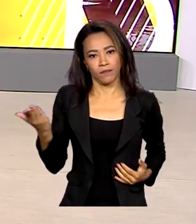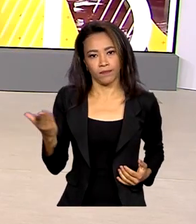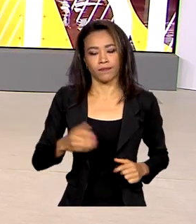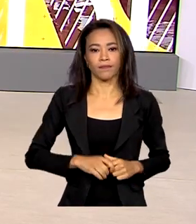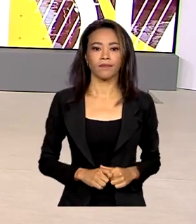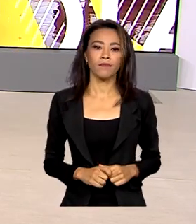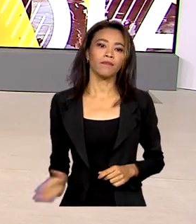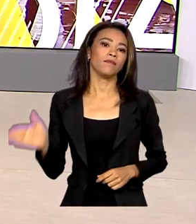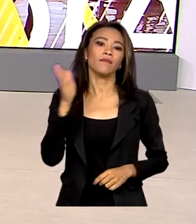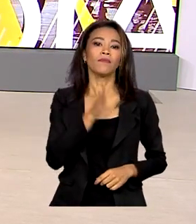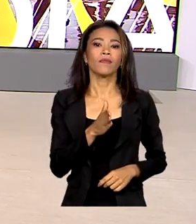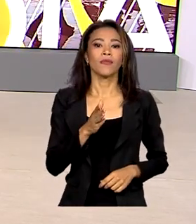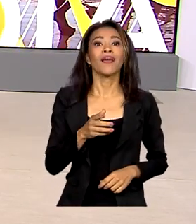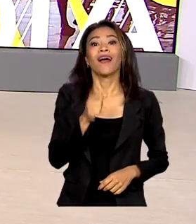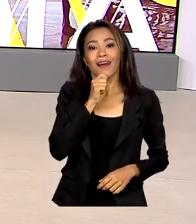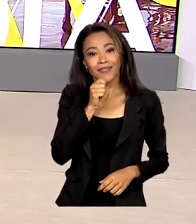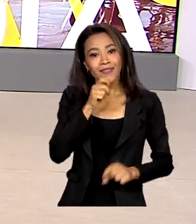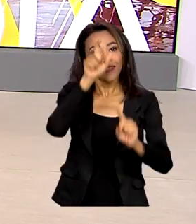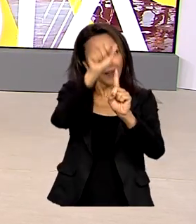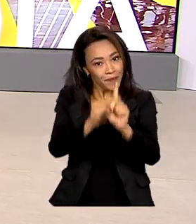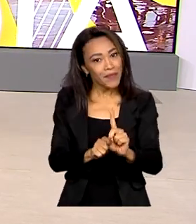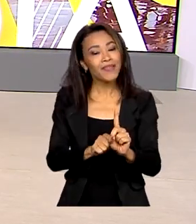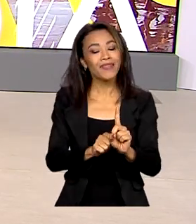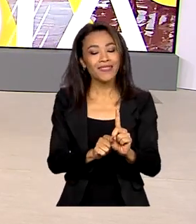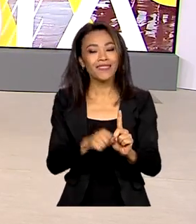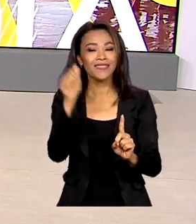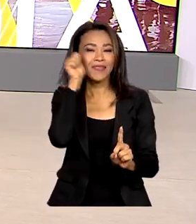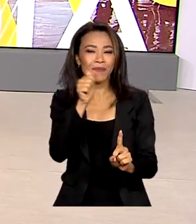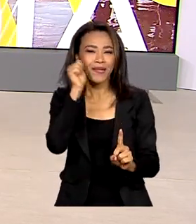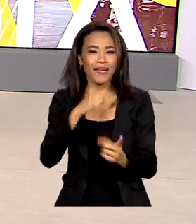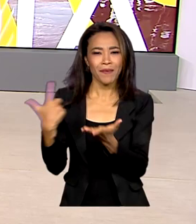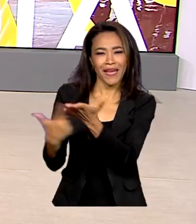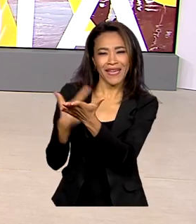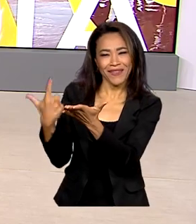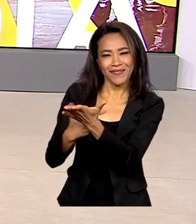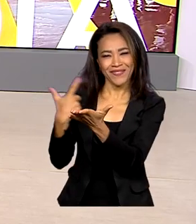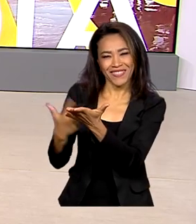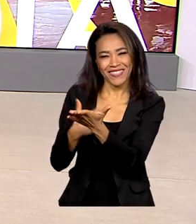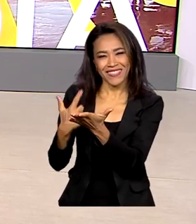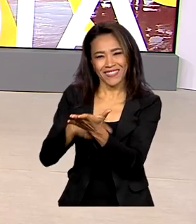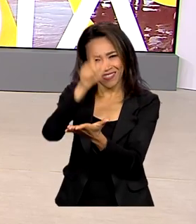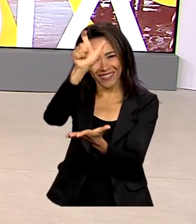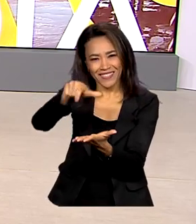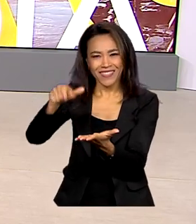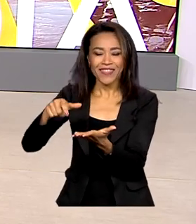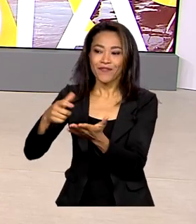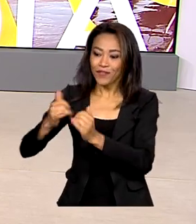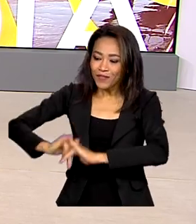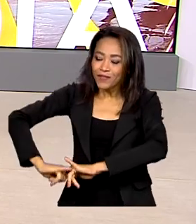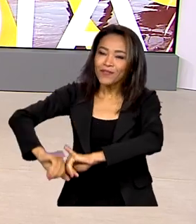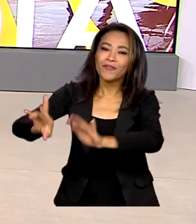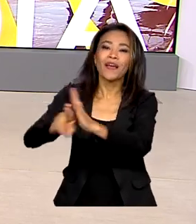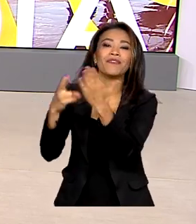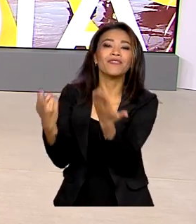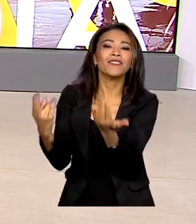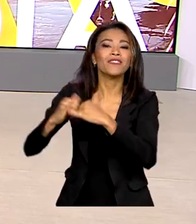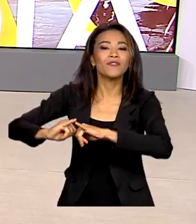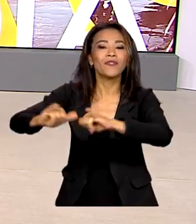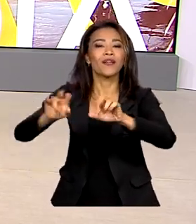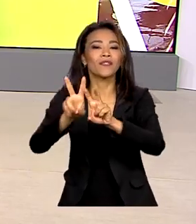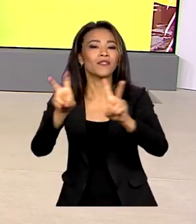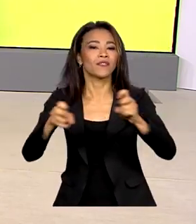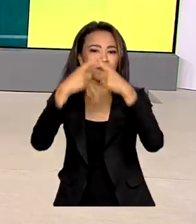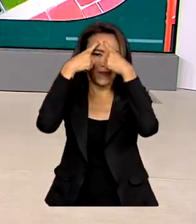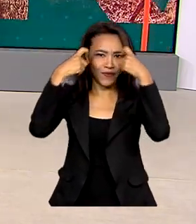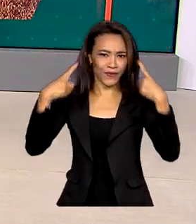Ainda estamos no mês da mulher e uma revista em quadrinhos com uma personagem bem conhecida foi lançada para falar sobre a violência